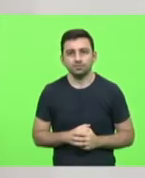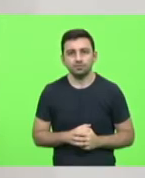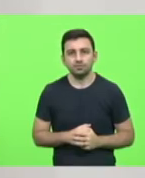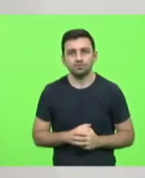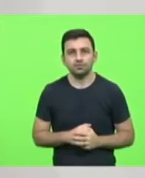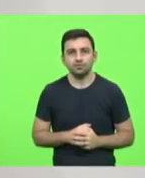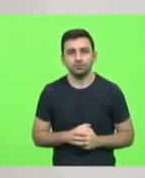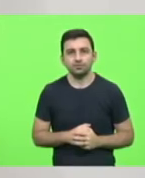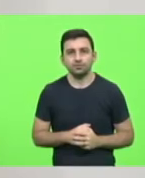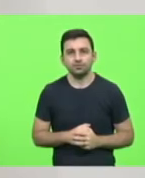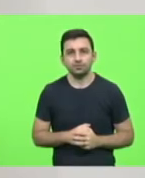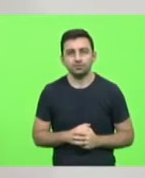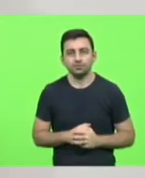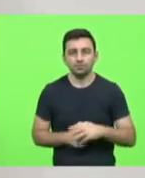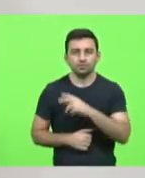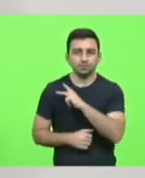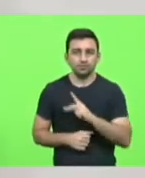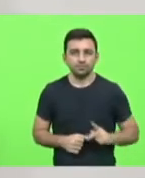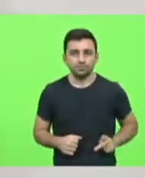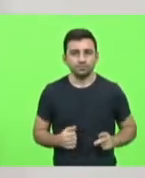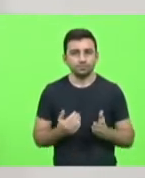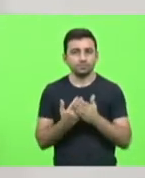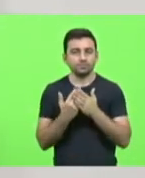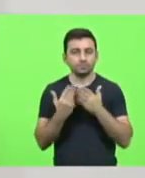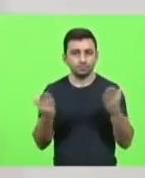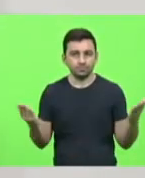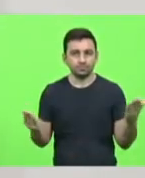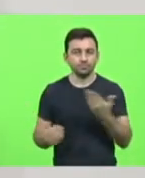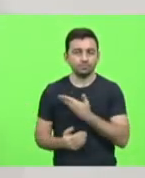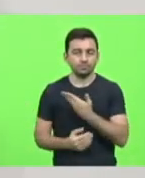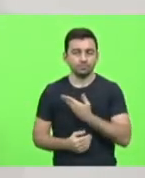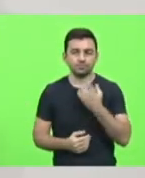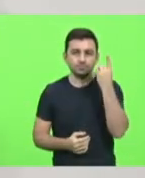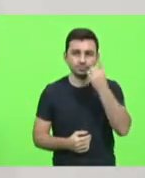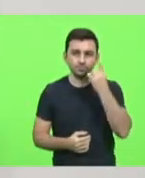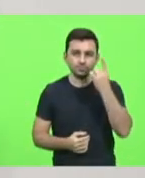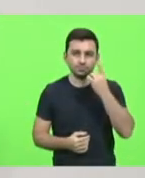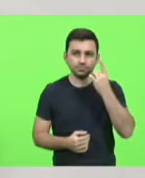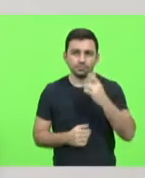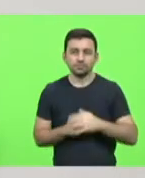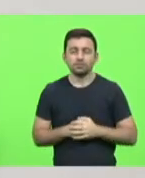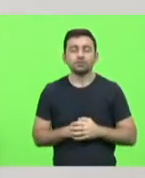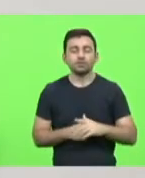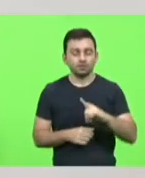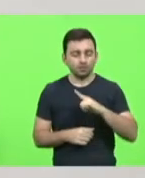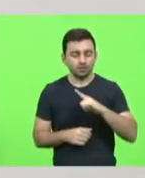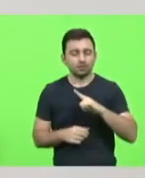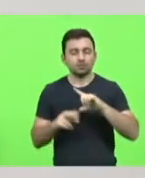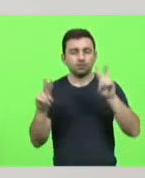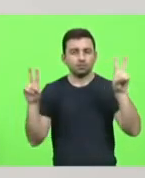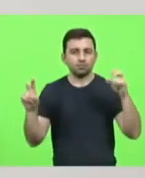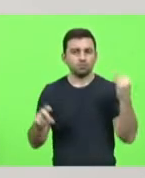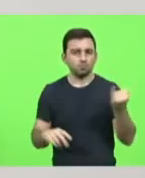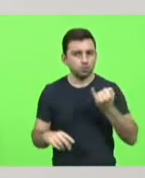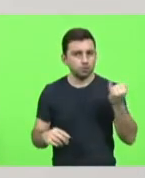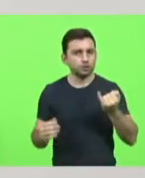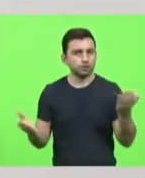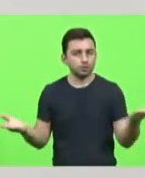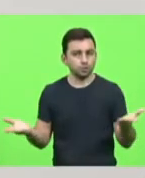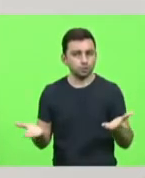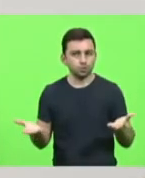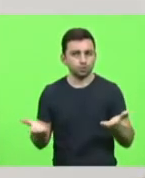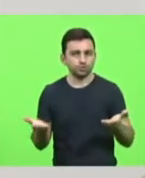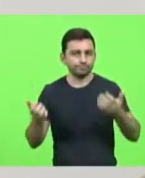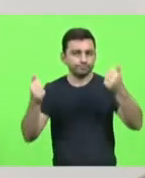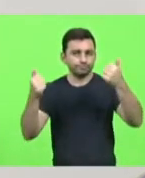Senhor presidente, meus queridos colegas, tenho aqui alguns assuntos relevantes para trazer para os meus amigos. Primeiro, quero